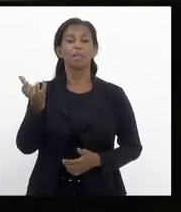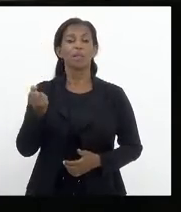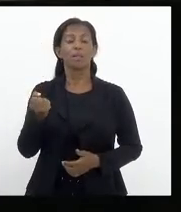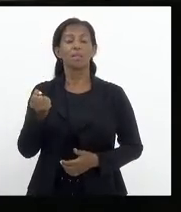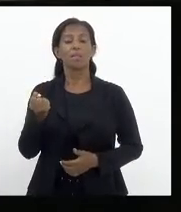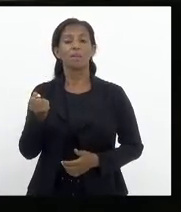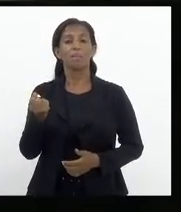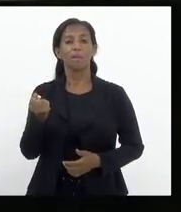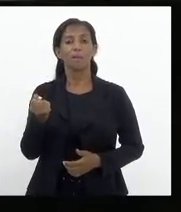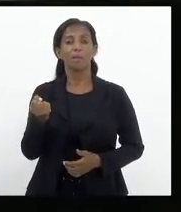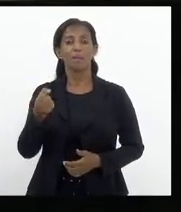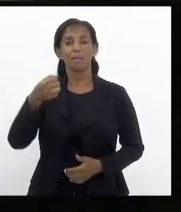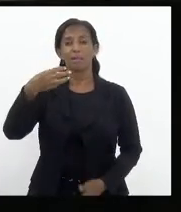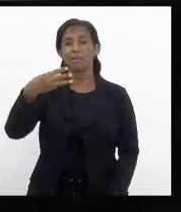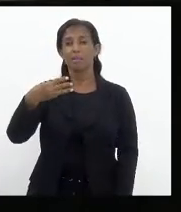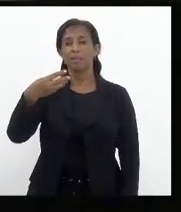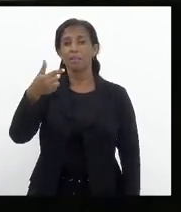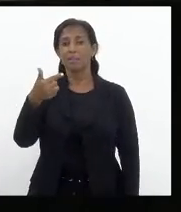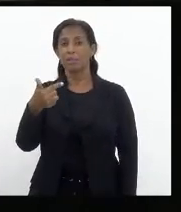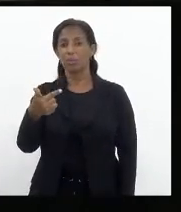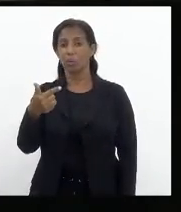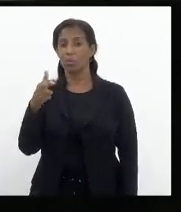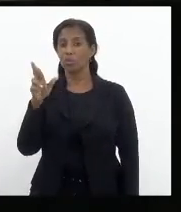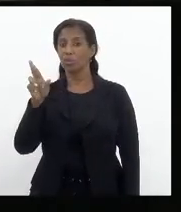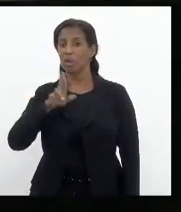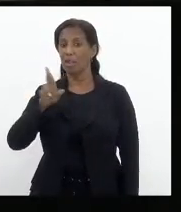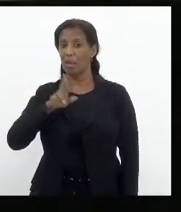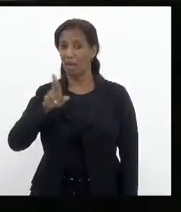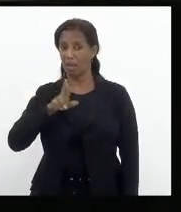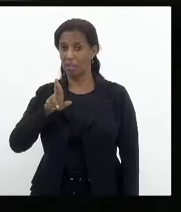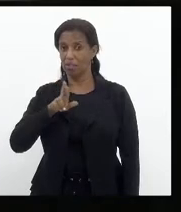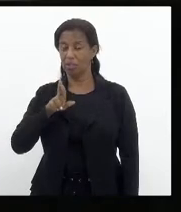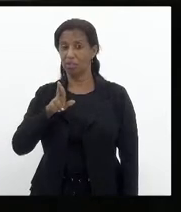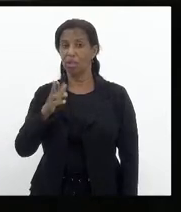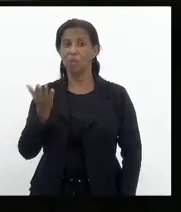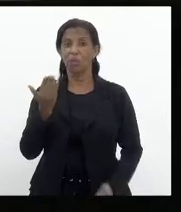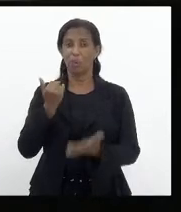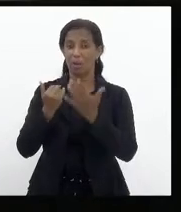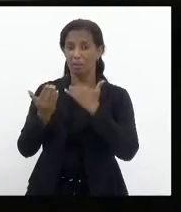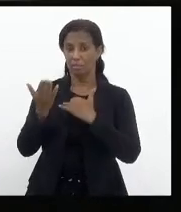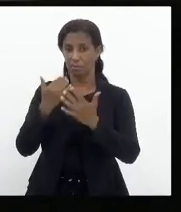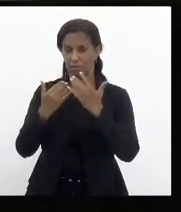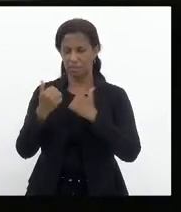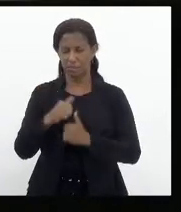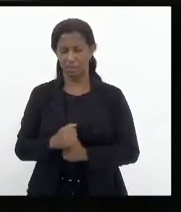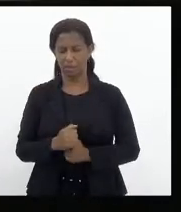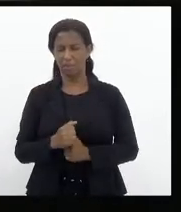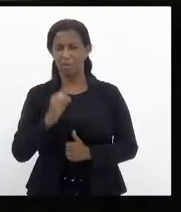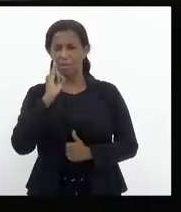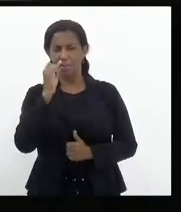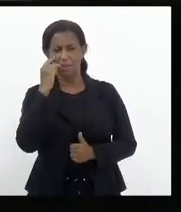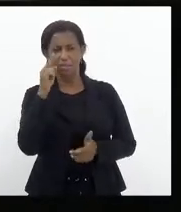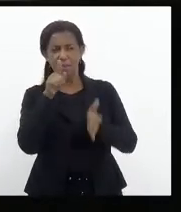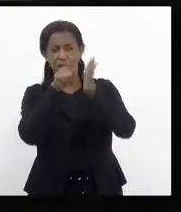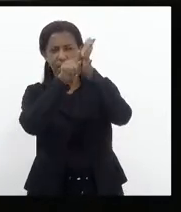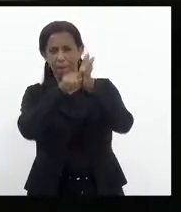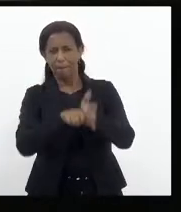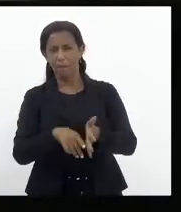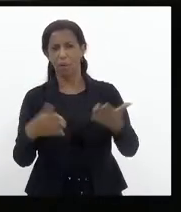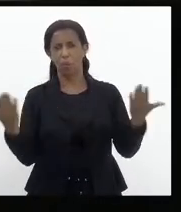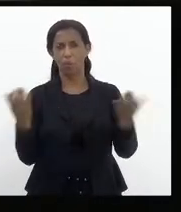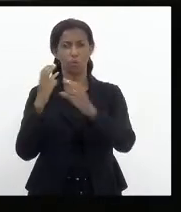no mínimo, R$ 32,00 num vaga alimentação. Então, se a gente verifica hoje na Polícia Civil,